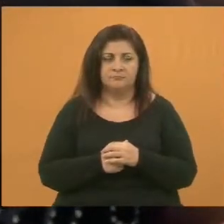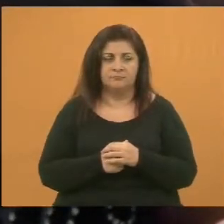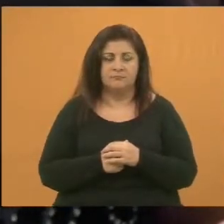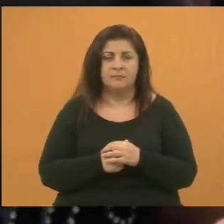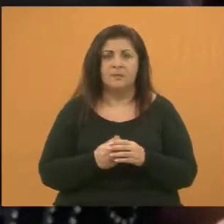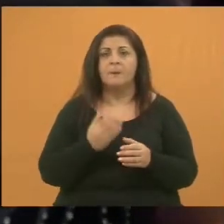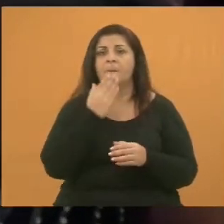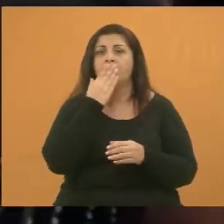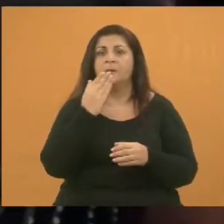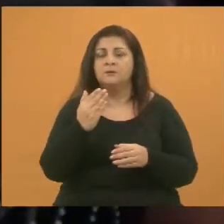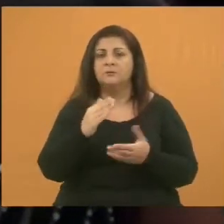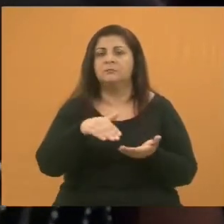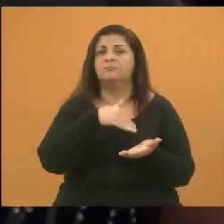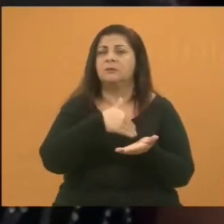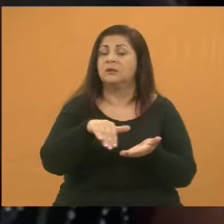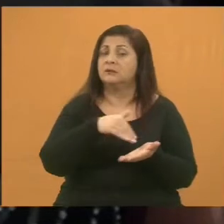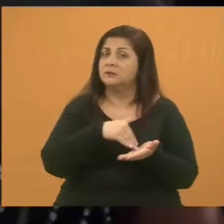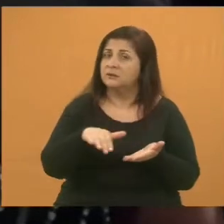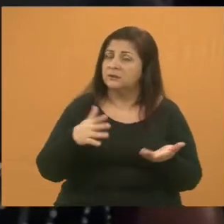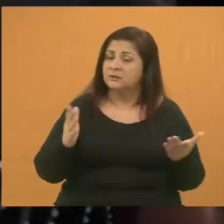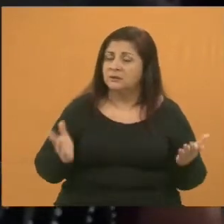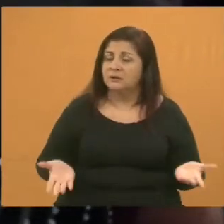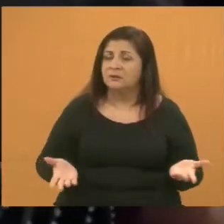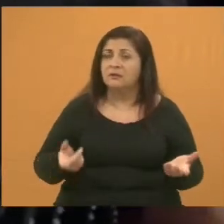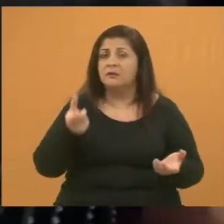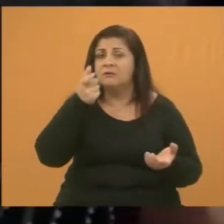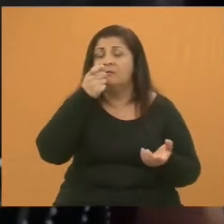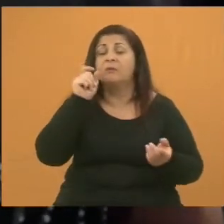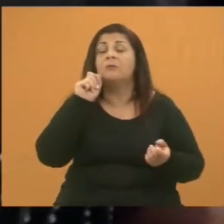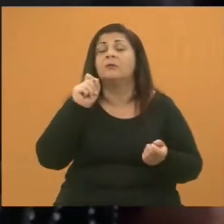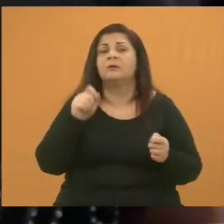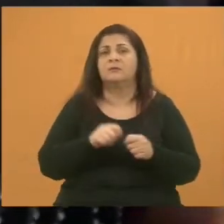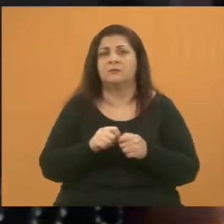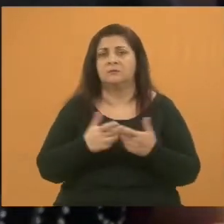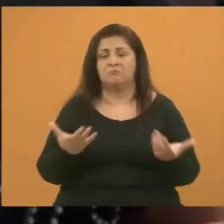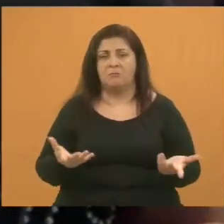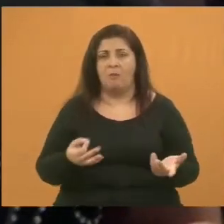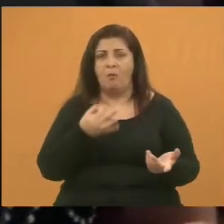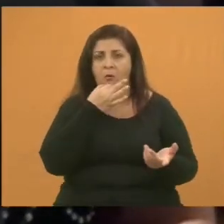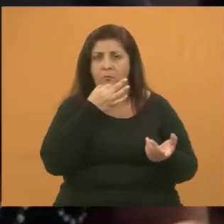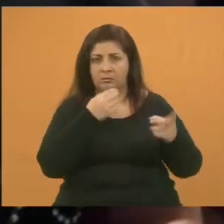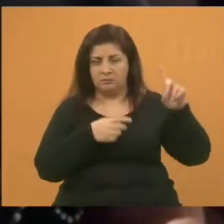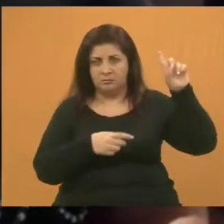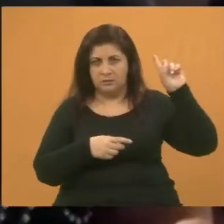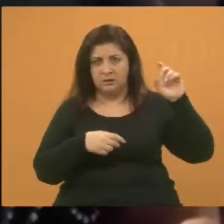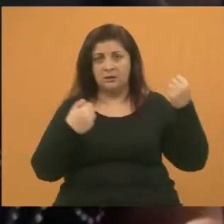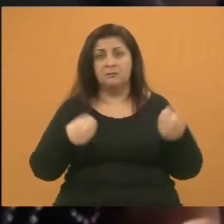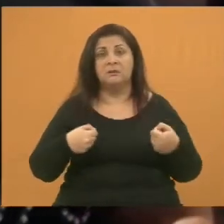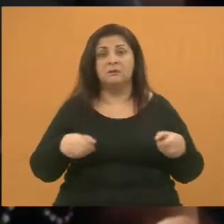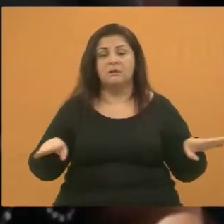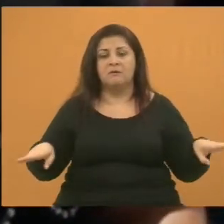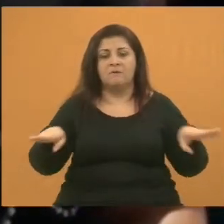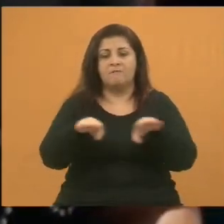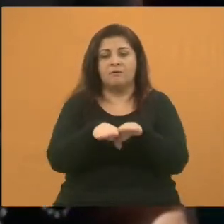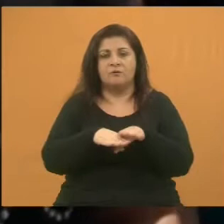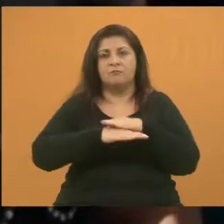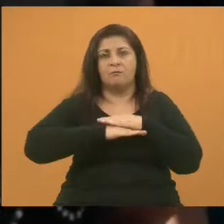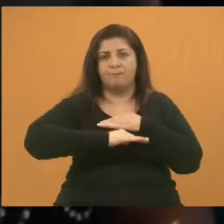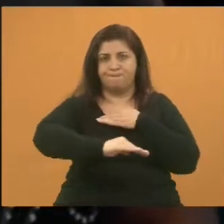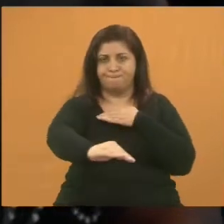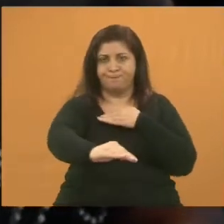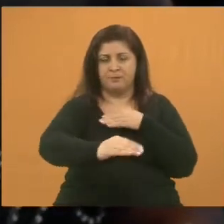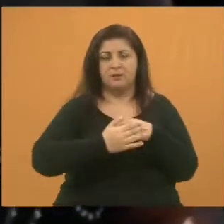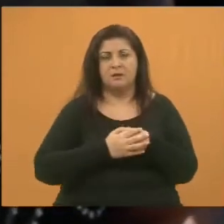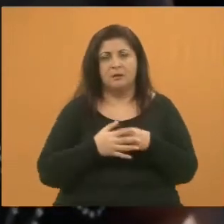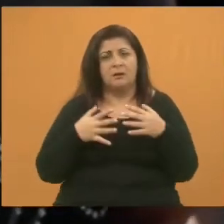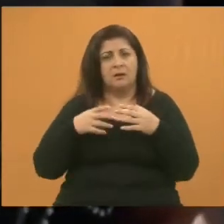pedido à secretaria competente, para ver o que pode ser feito. Na minha opinião, essa vala teria que ser fechada, de ponta a ponta. Eu sei que é um